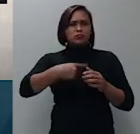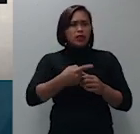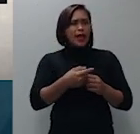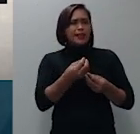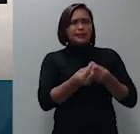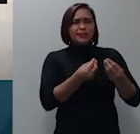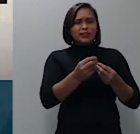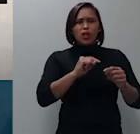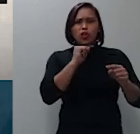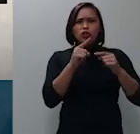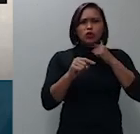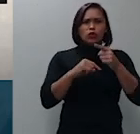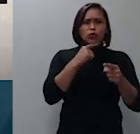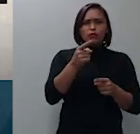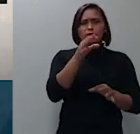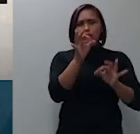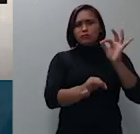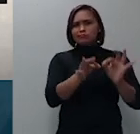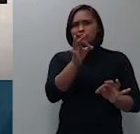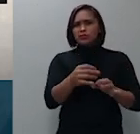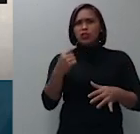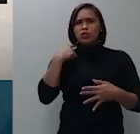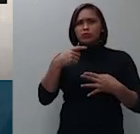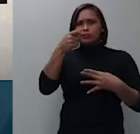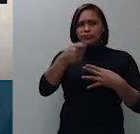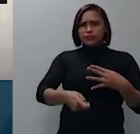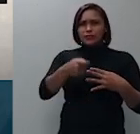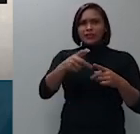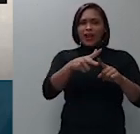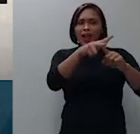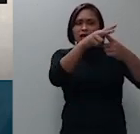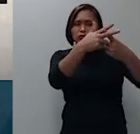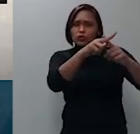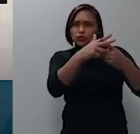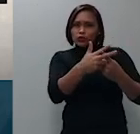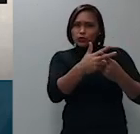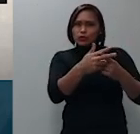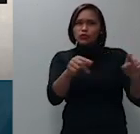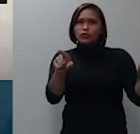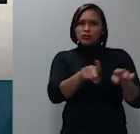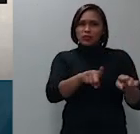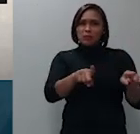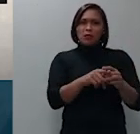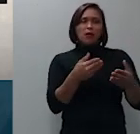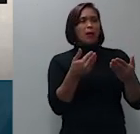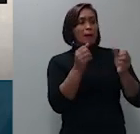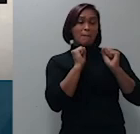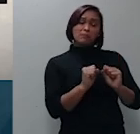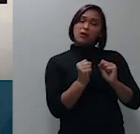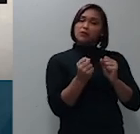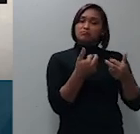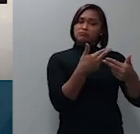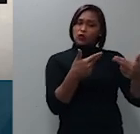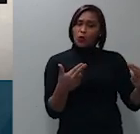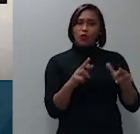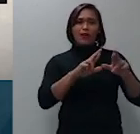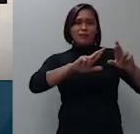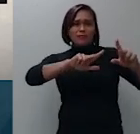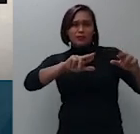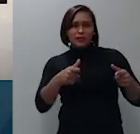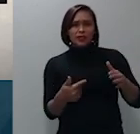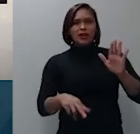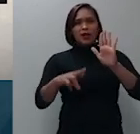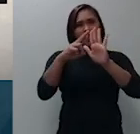grande o problema é a palavra ajuste ajuste pode ser qualquer coisa porque tem a regra do parágrafo primeiro